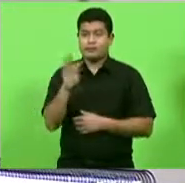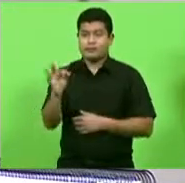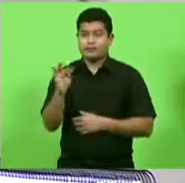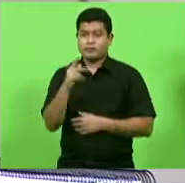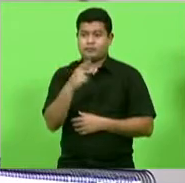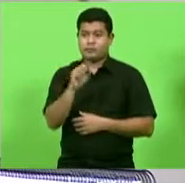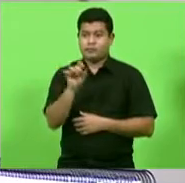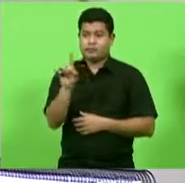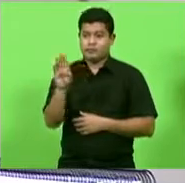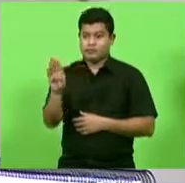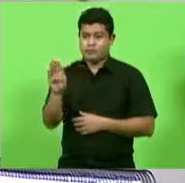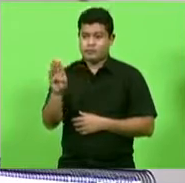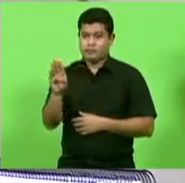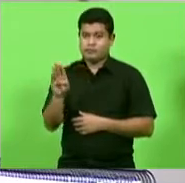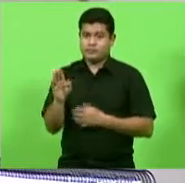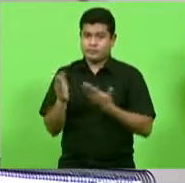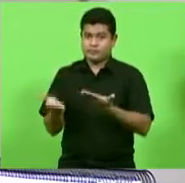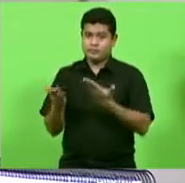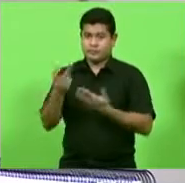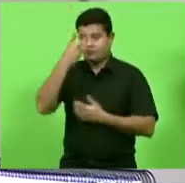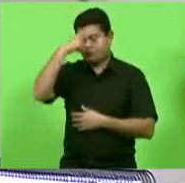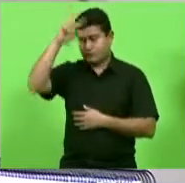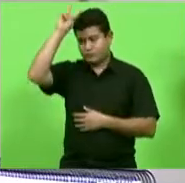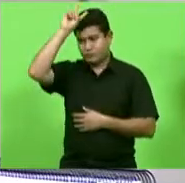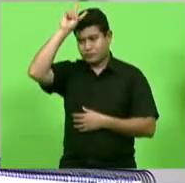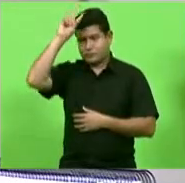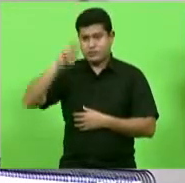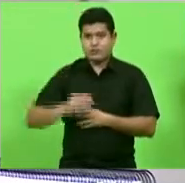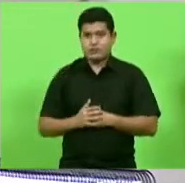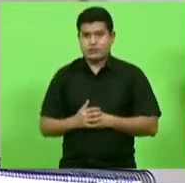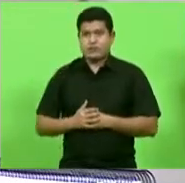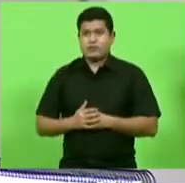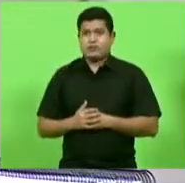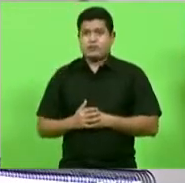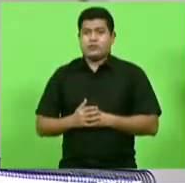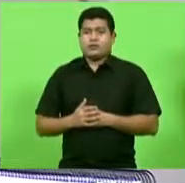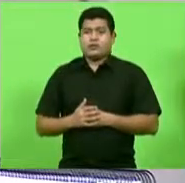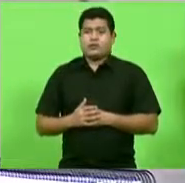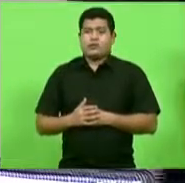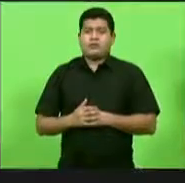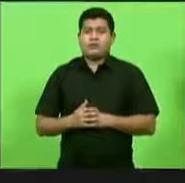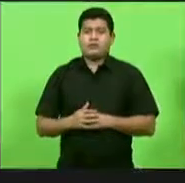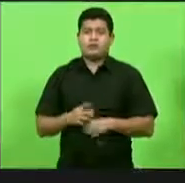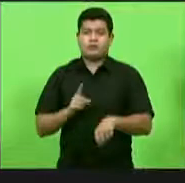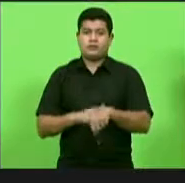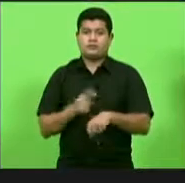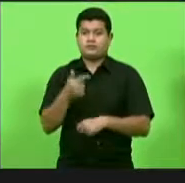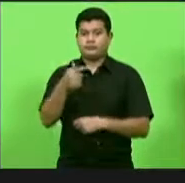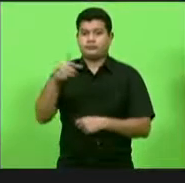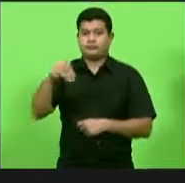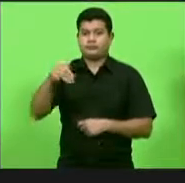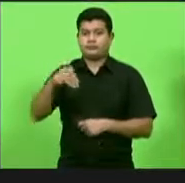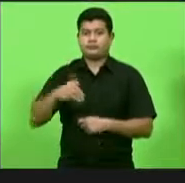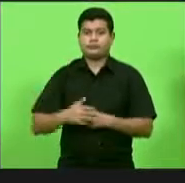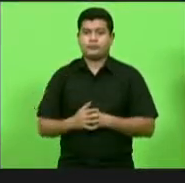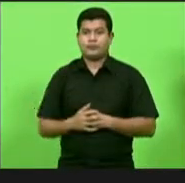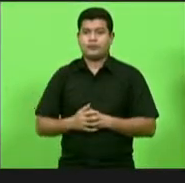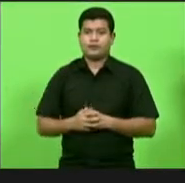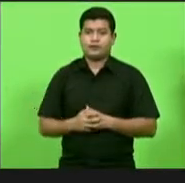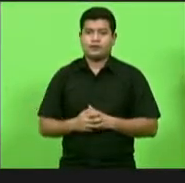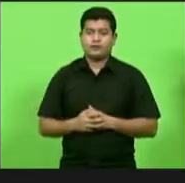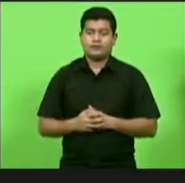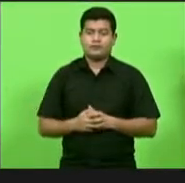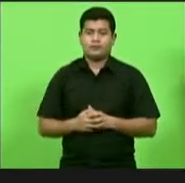PSDB doutor Vicente Carro Preso deputado por sete minutos e trinta deputado